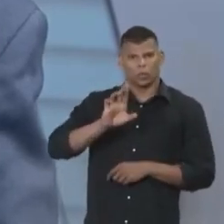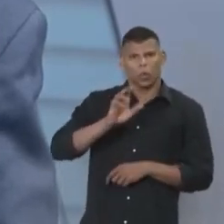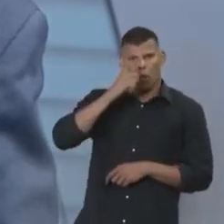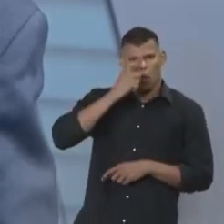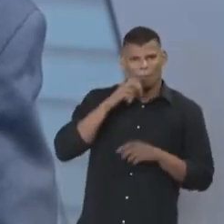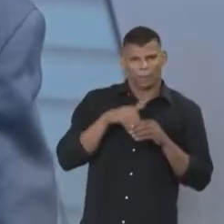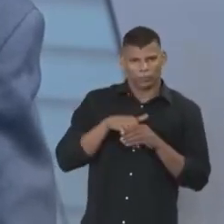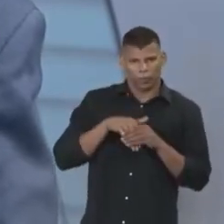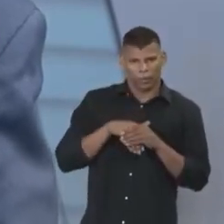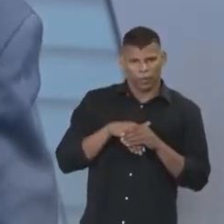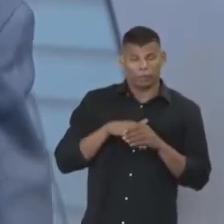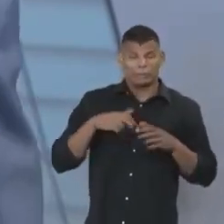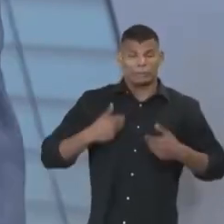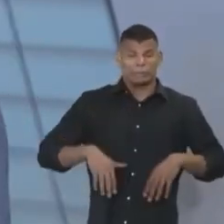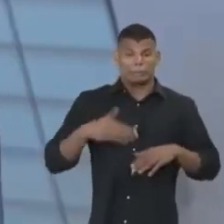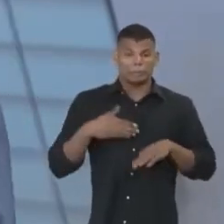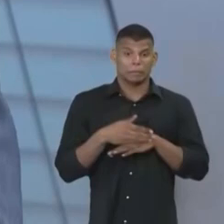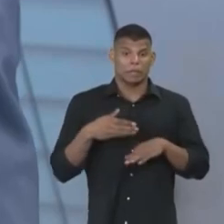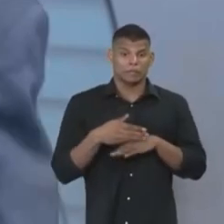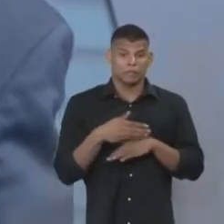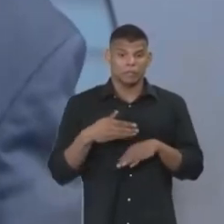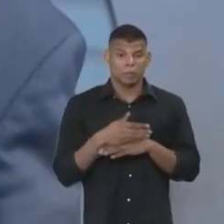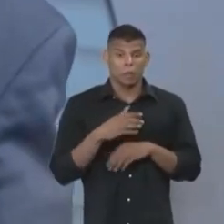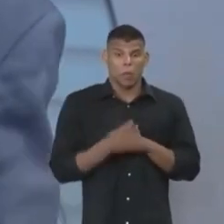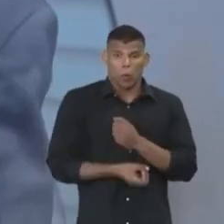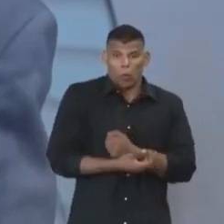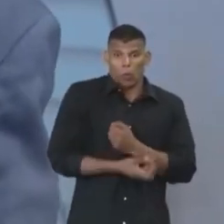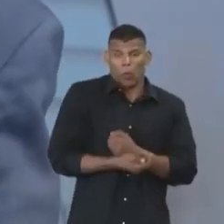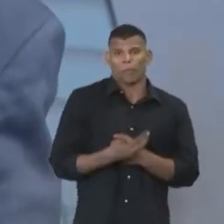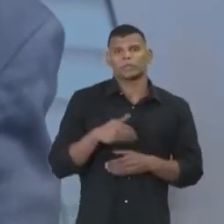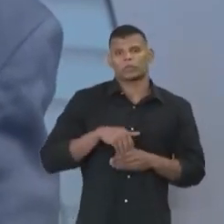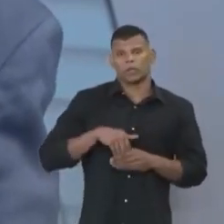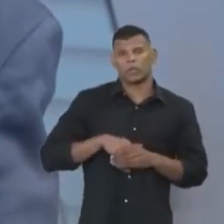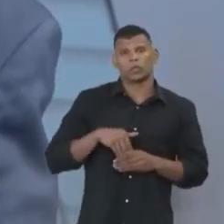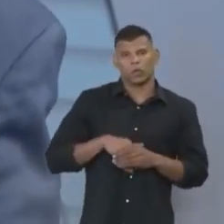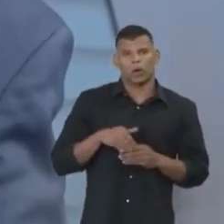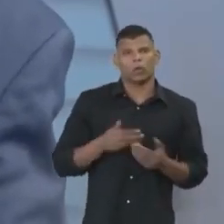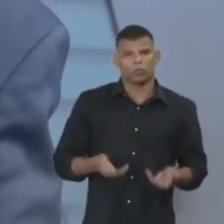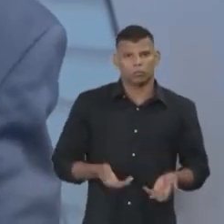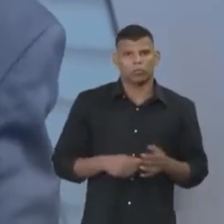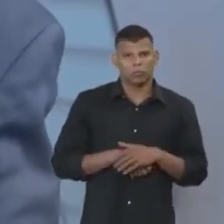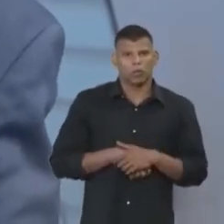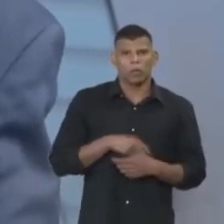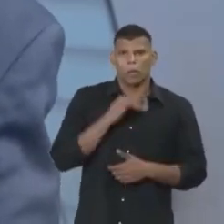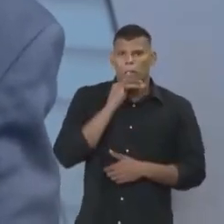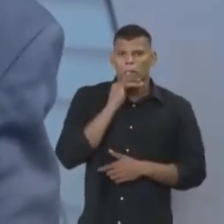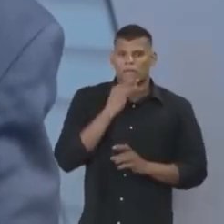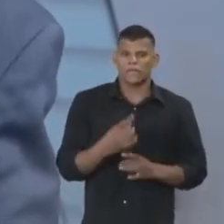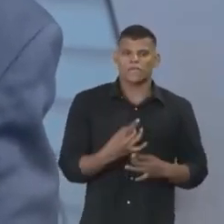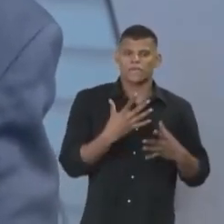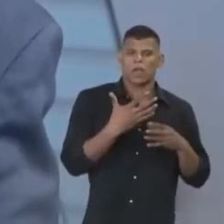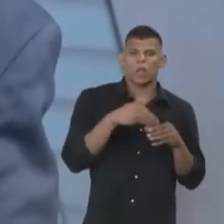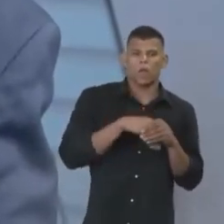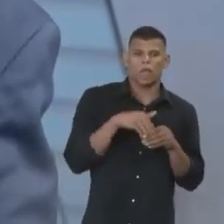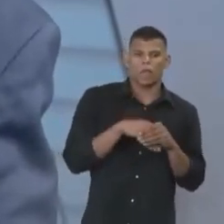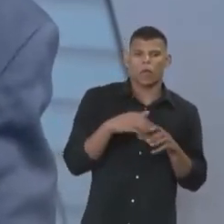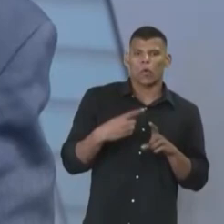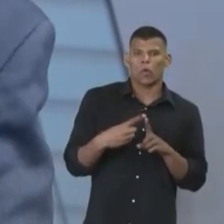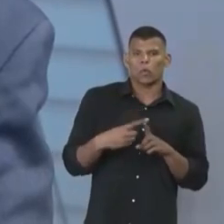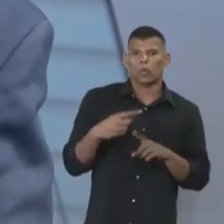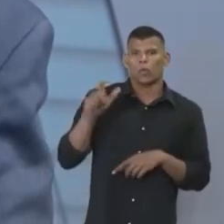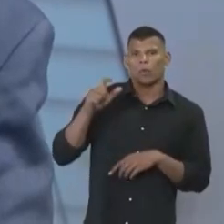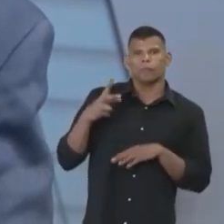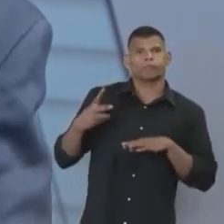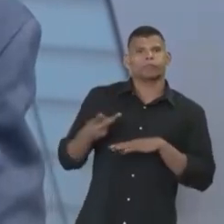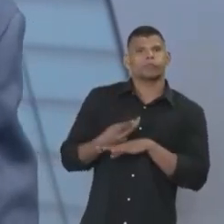terrível, né? Da corrupção eleitoral no país, né? O sujeito compra o voto porque o fulano procura